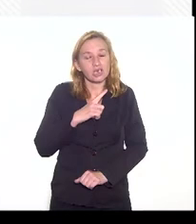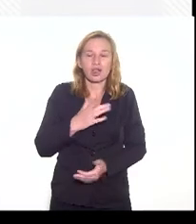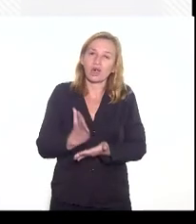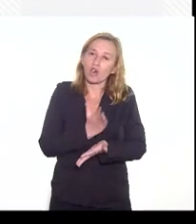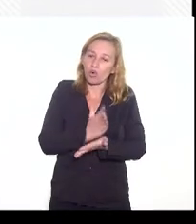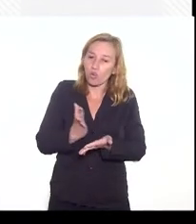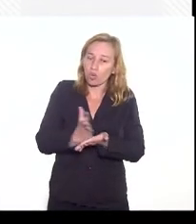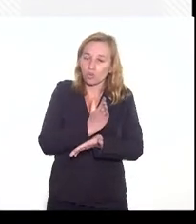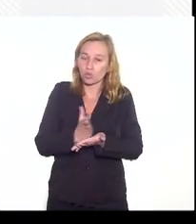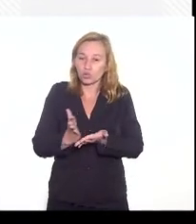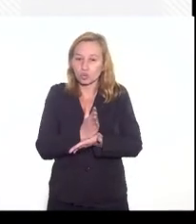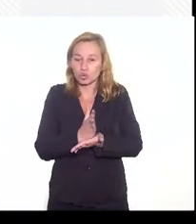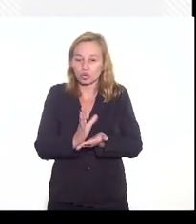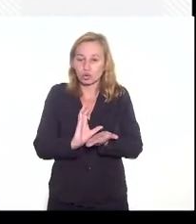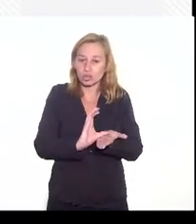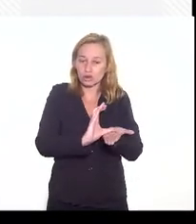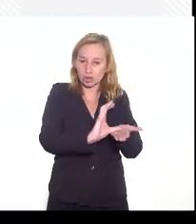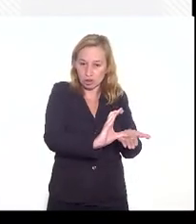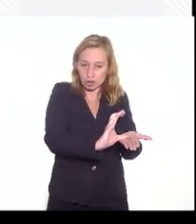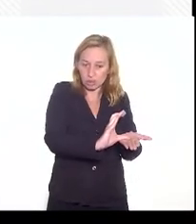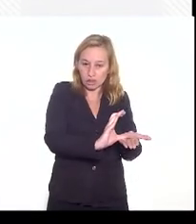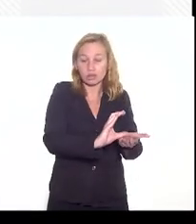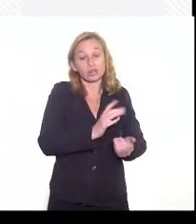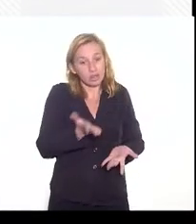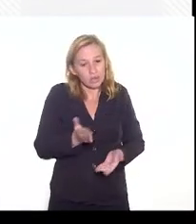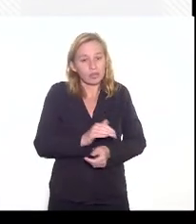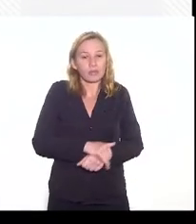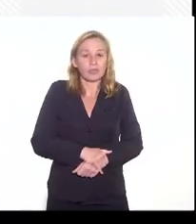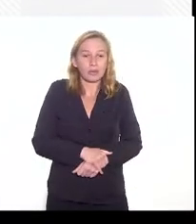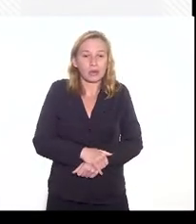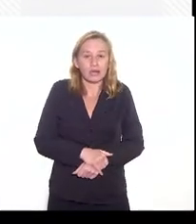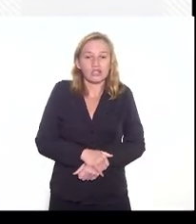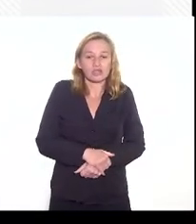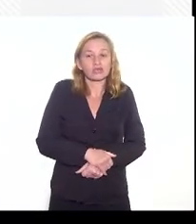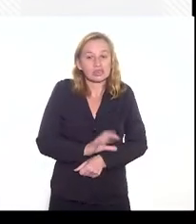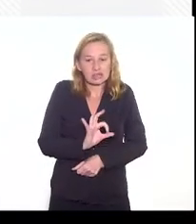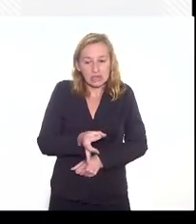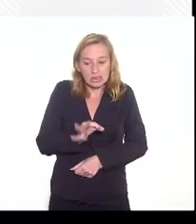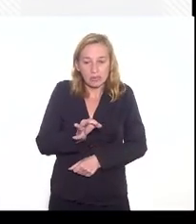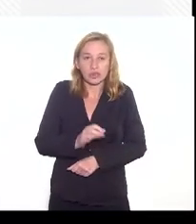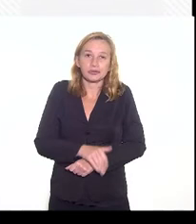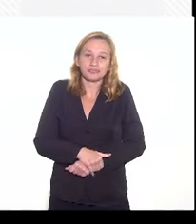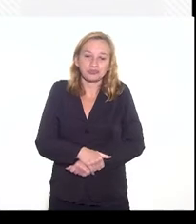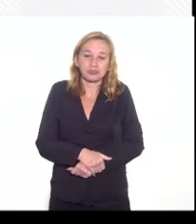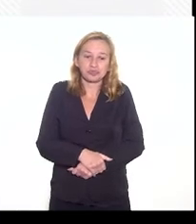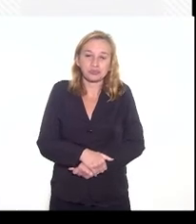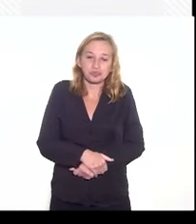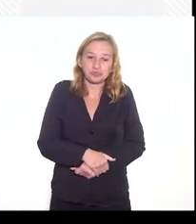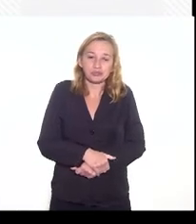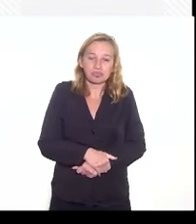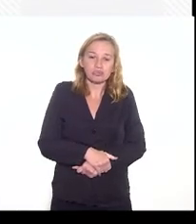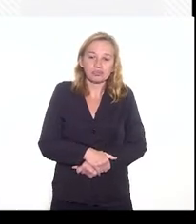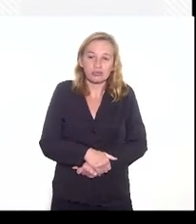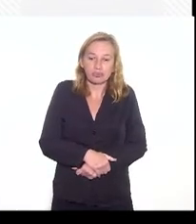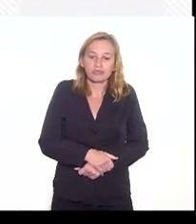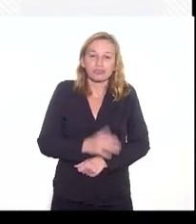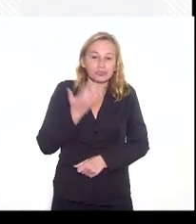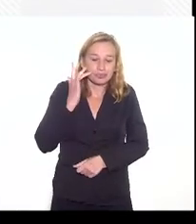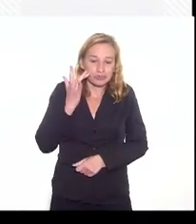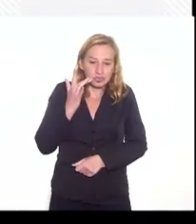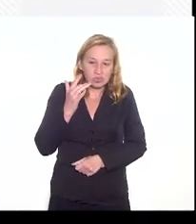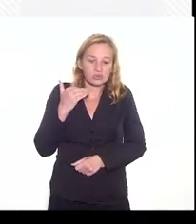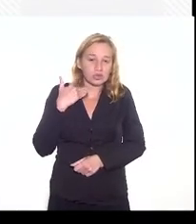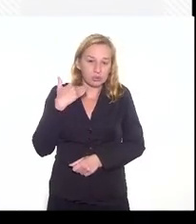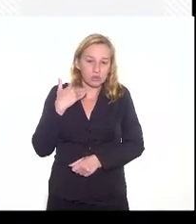fundos, por isso é que está parcialmente e eventualmente tem que estar no Tesouro também a